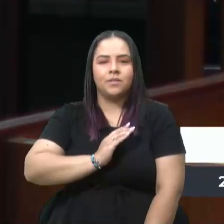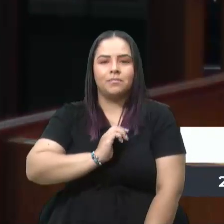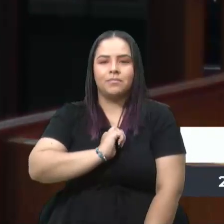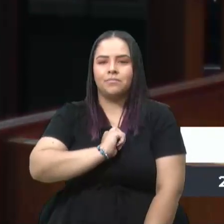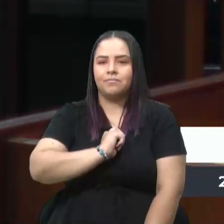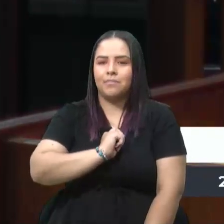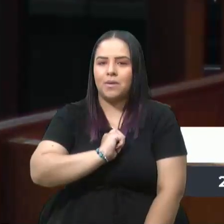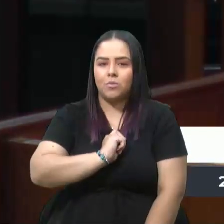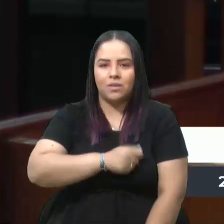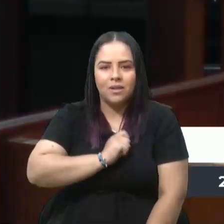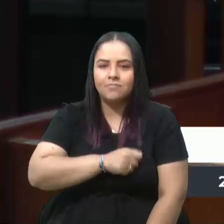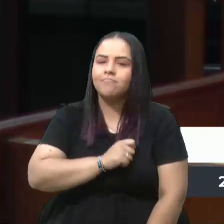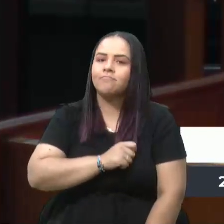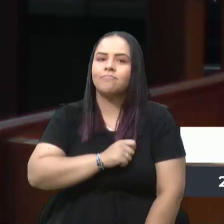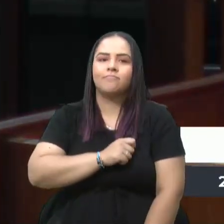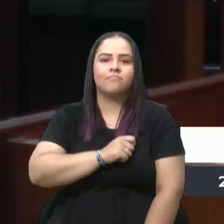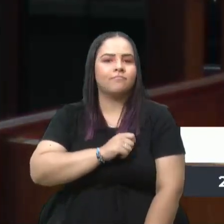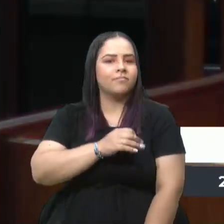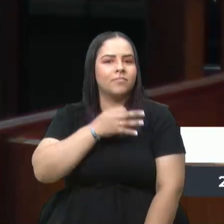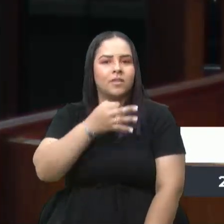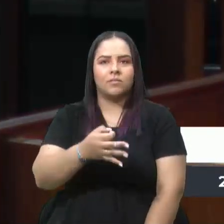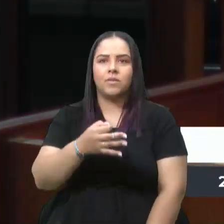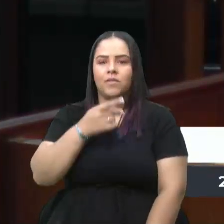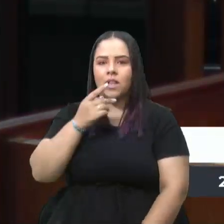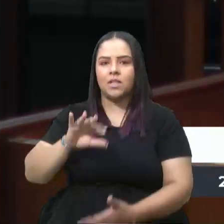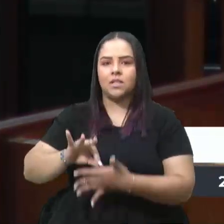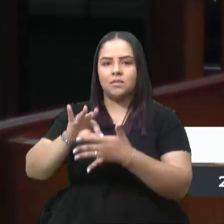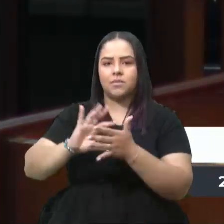Uma declaração de líder para a bancada do PT.